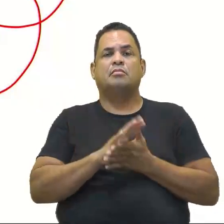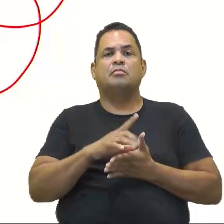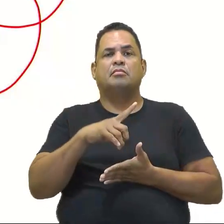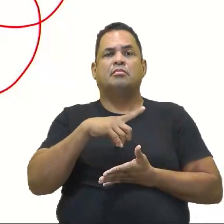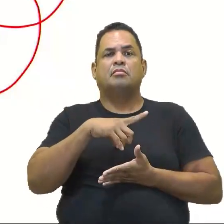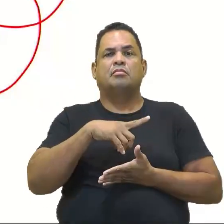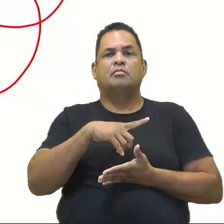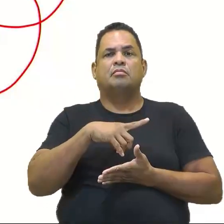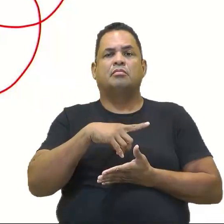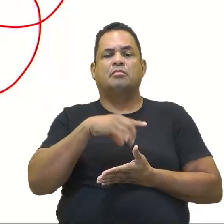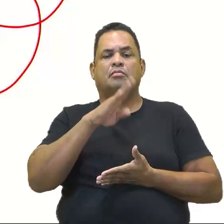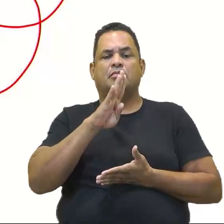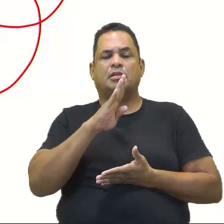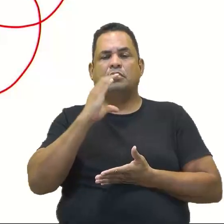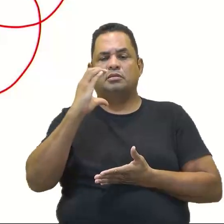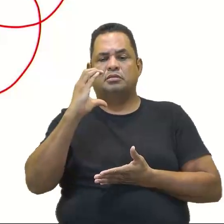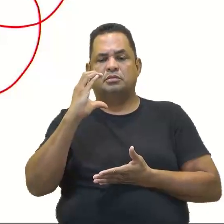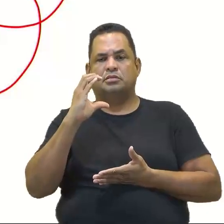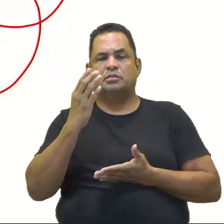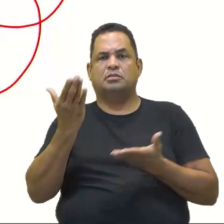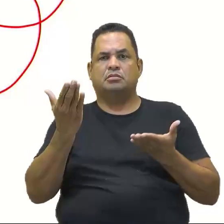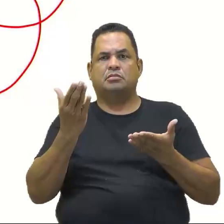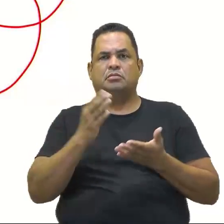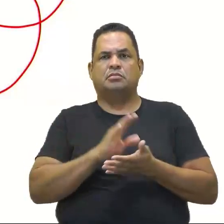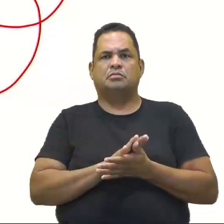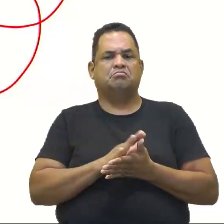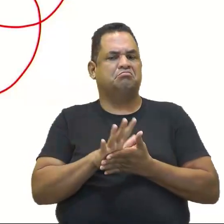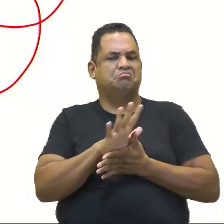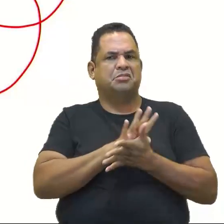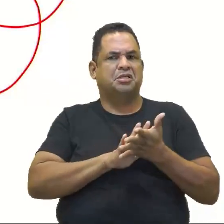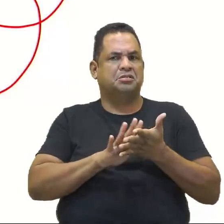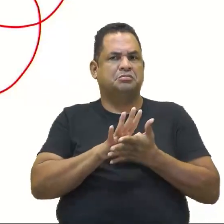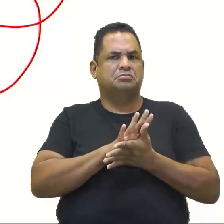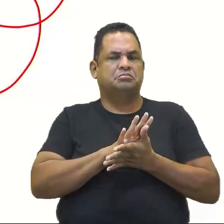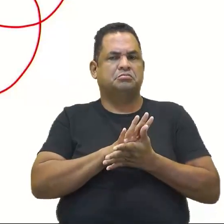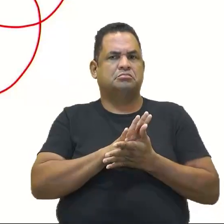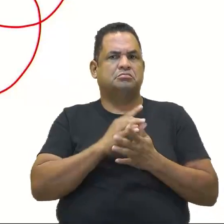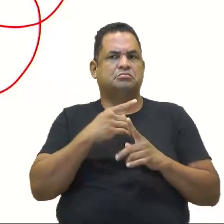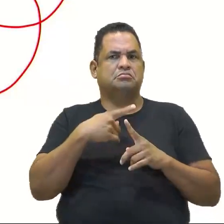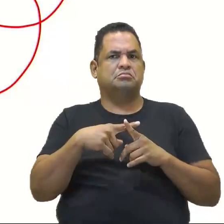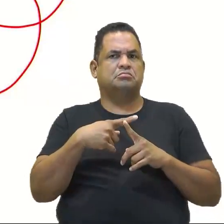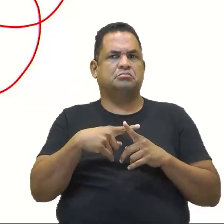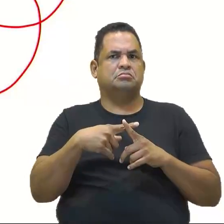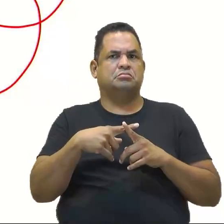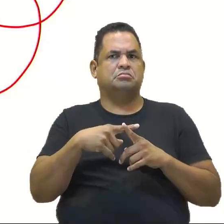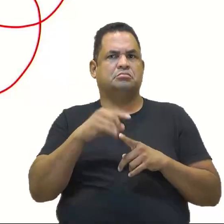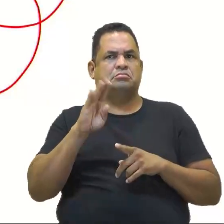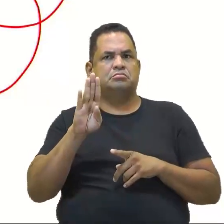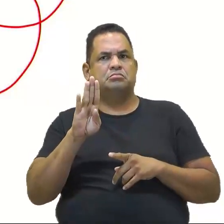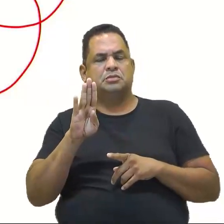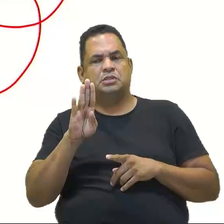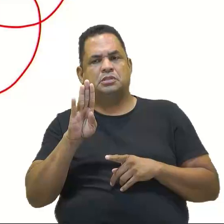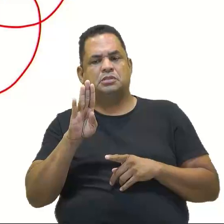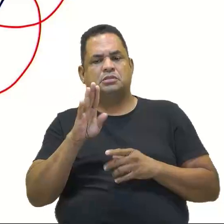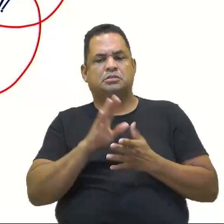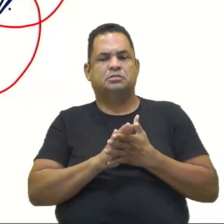B e C em comum? Nada. Nada? Não, porque no B tem números pares, no C tem números ímpares. Então aqui também não tem